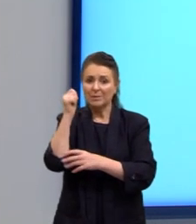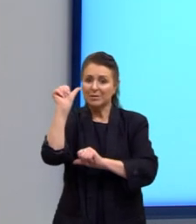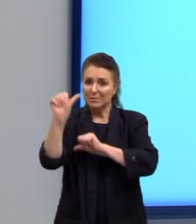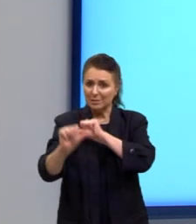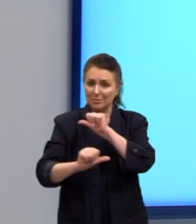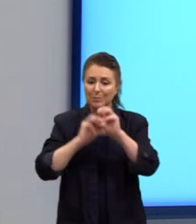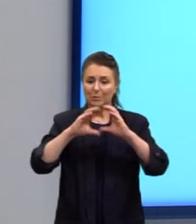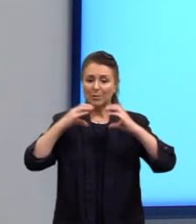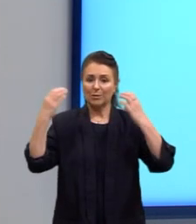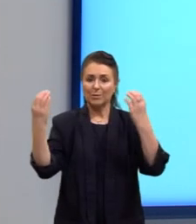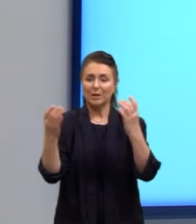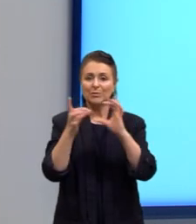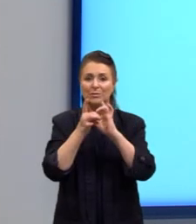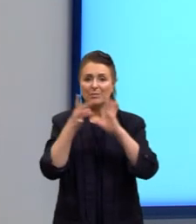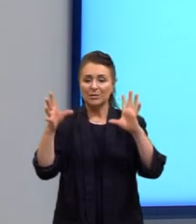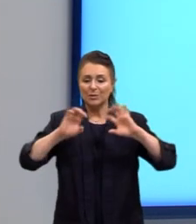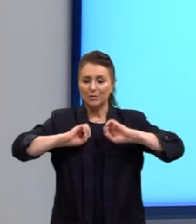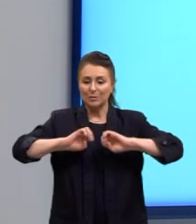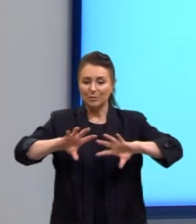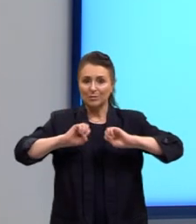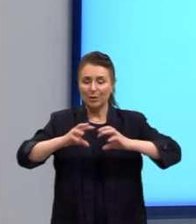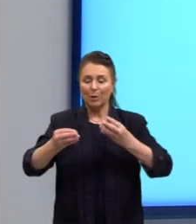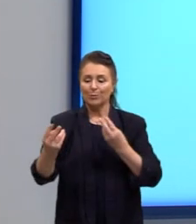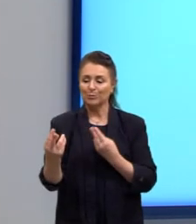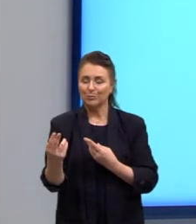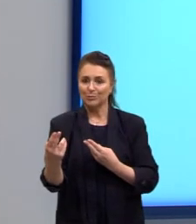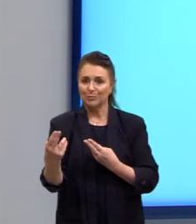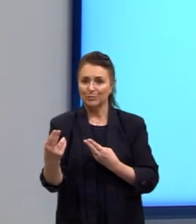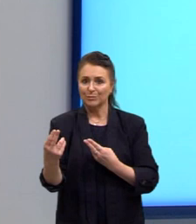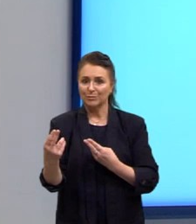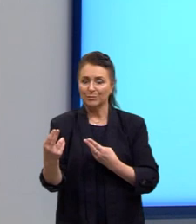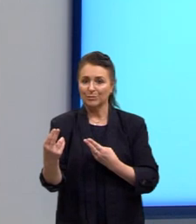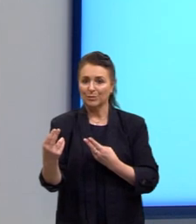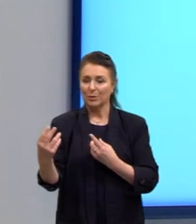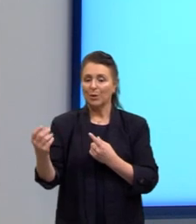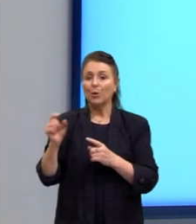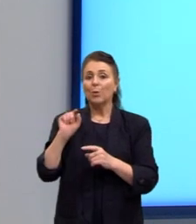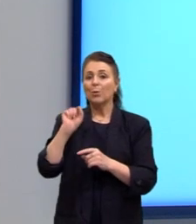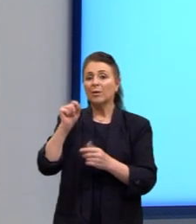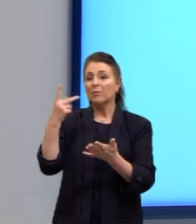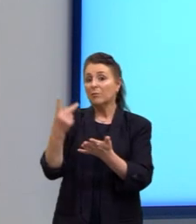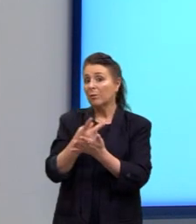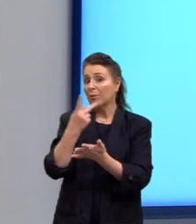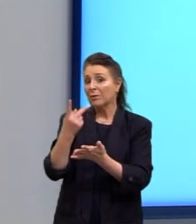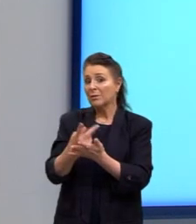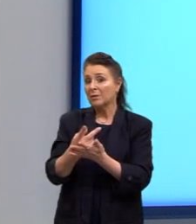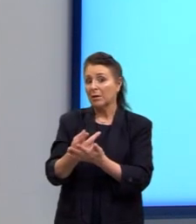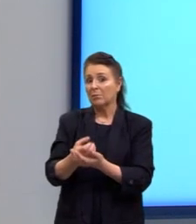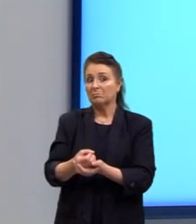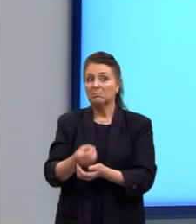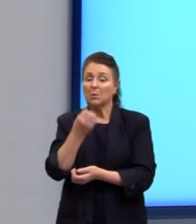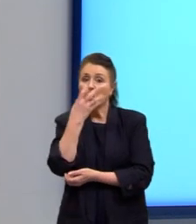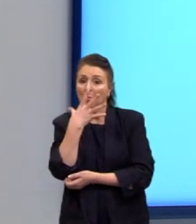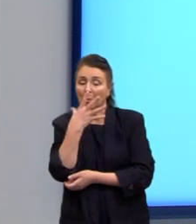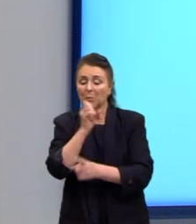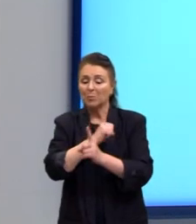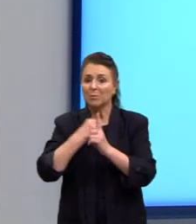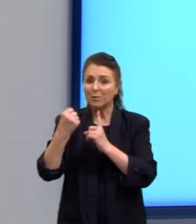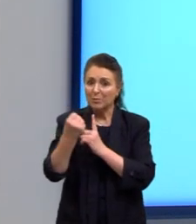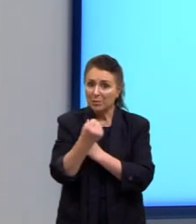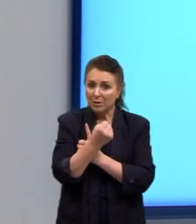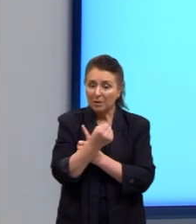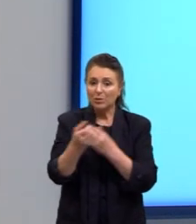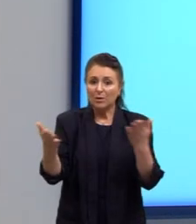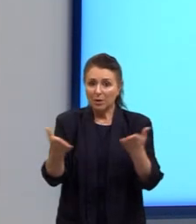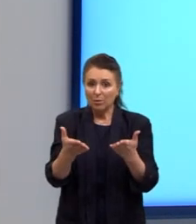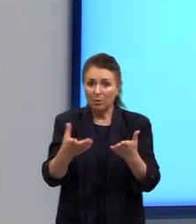democrática e educacionalmente homogênea. O efeito disso vai ser benéfico para uma sociedade que atualmente é